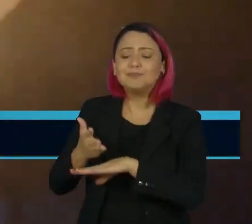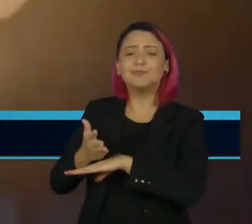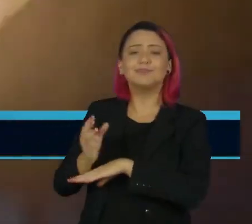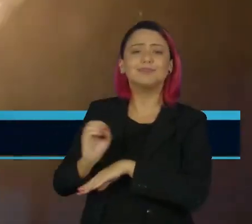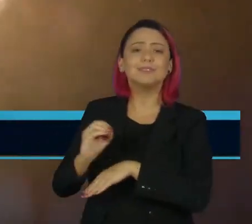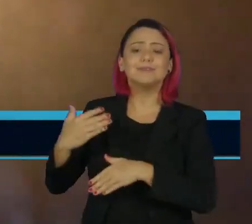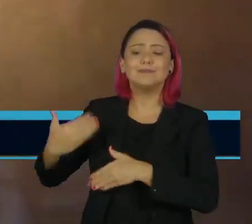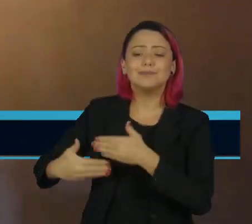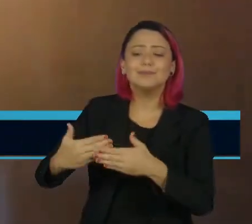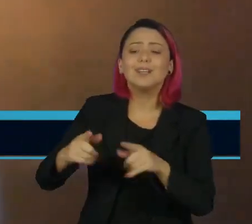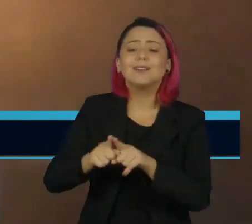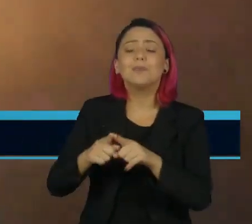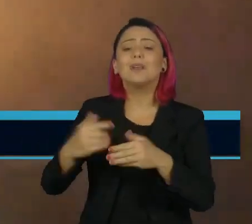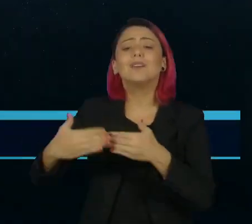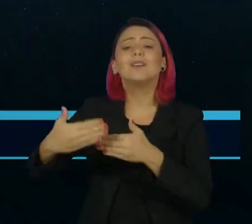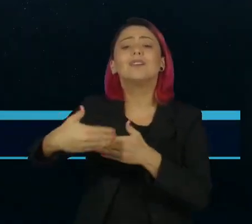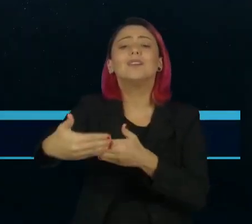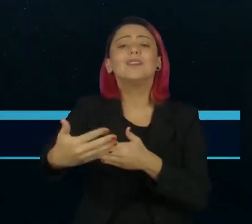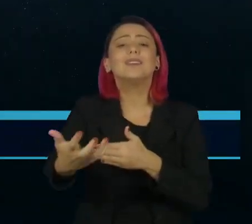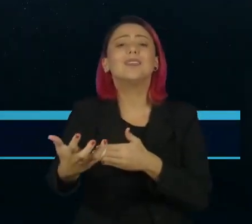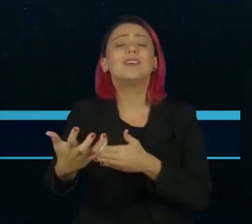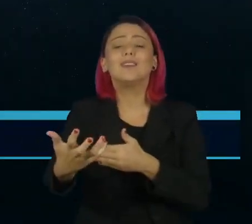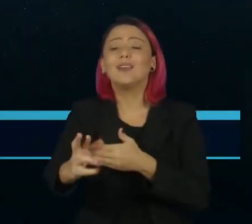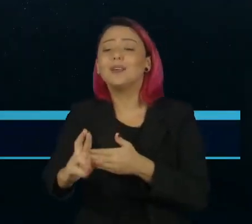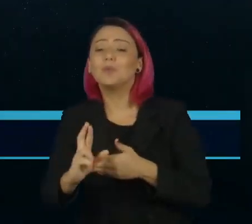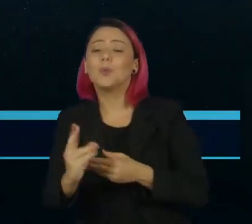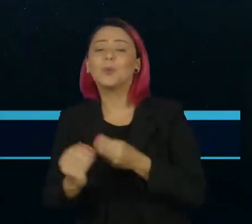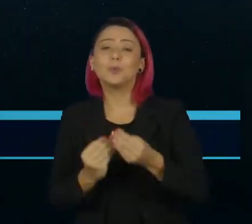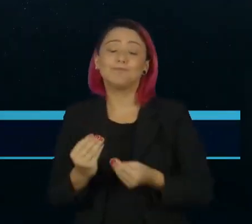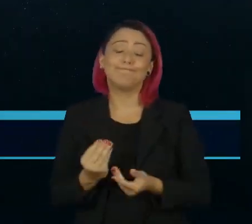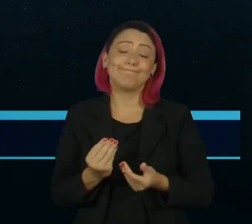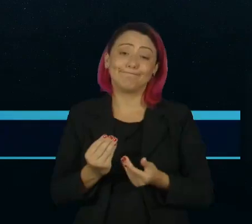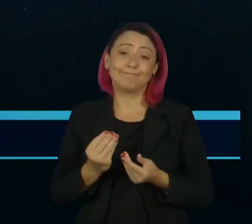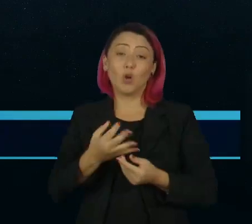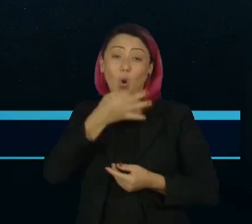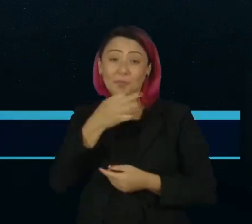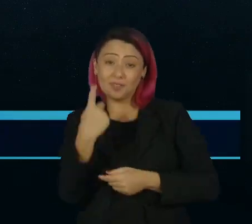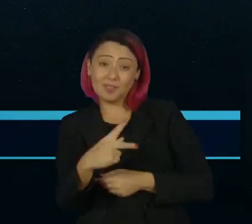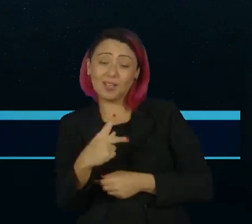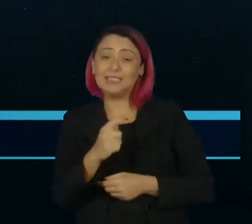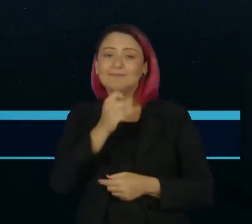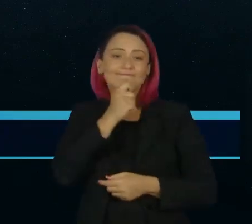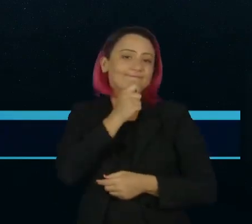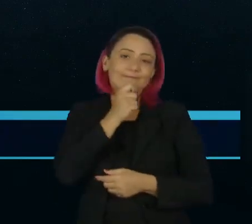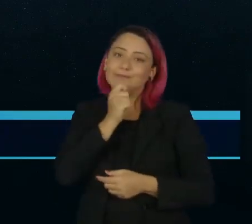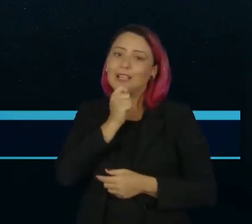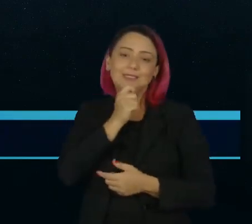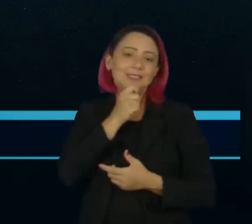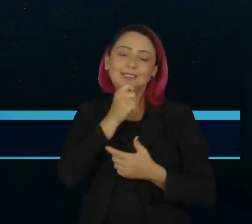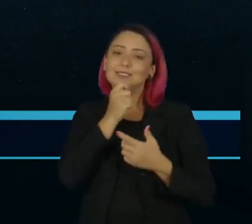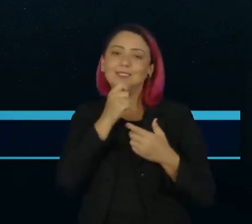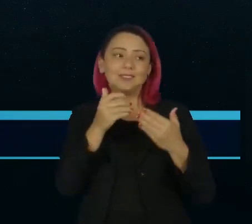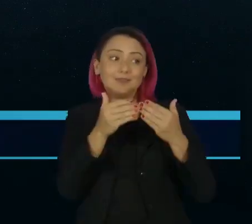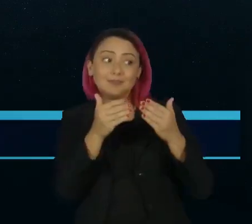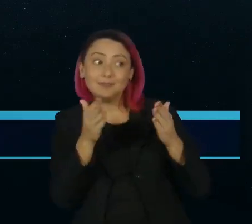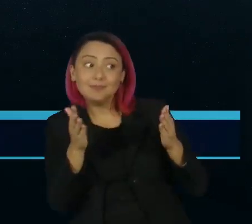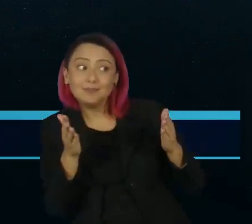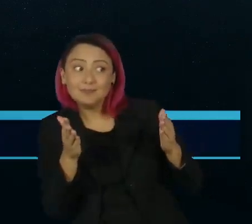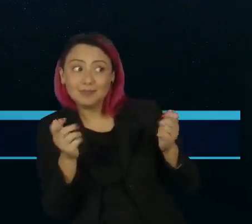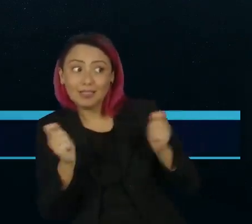de resultados. Segundo ele, ainda não há a abertura para o diálogo ou uma perspectiva